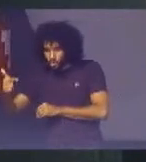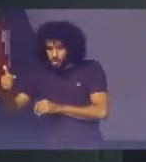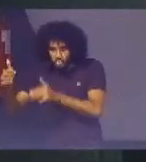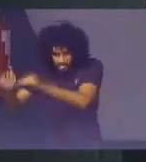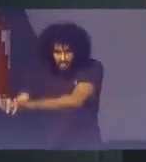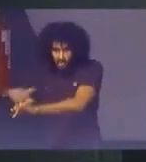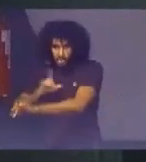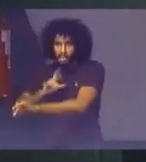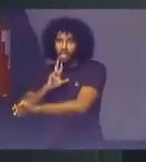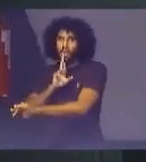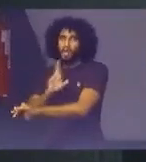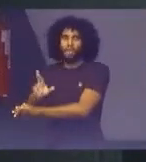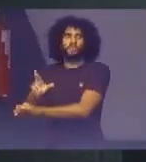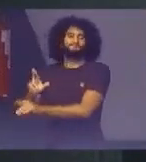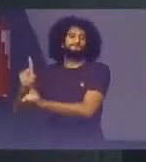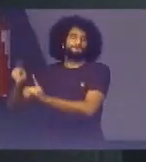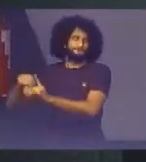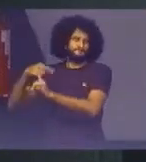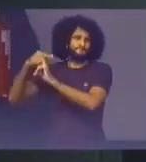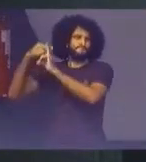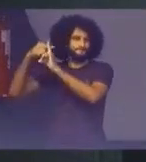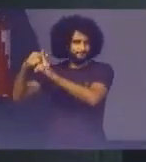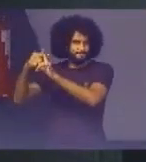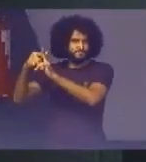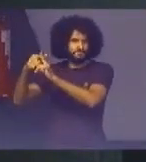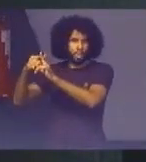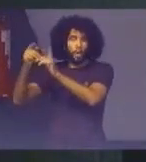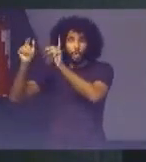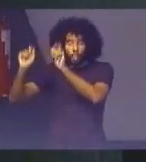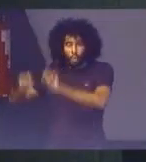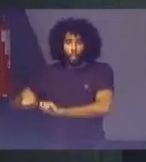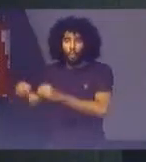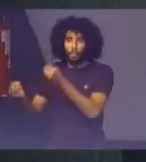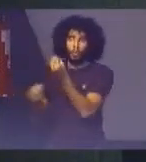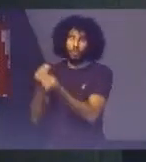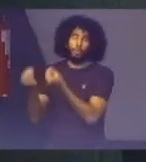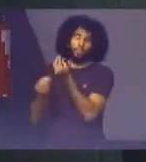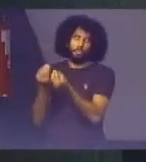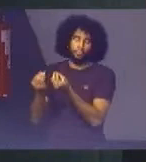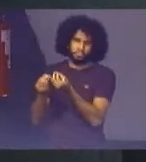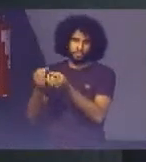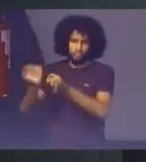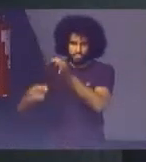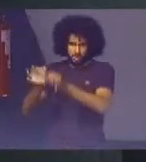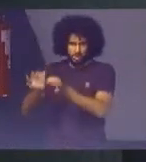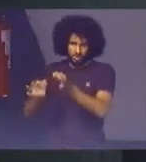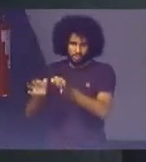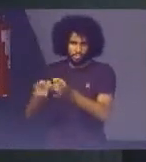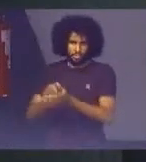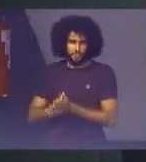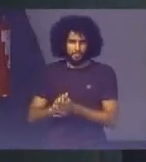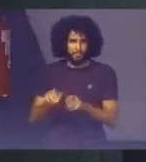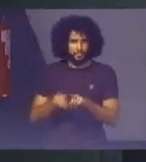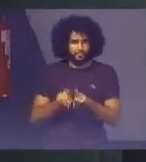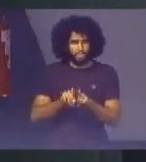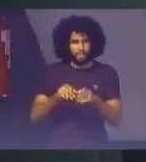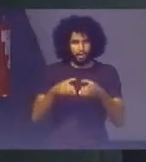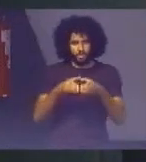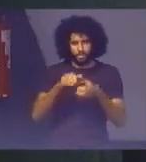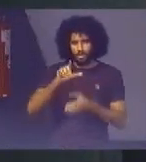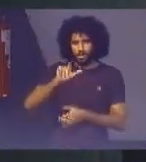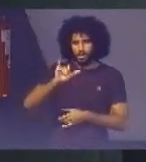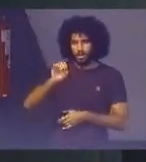resultado Muito positivo Do potencial De diálogo Do judiciário Através Dos LIODES LIODES É o que nós chamamos De